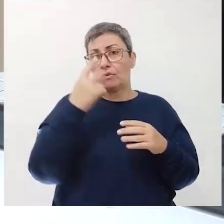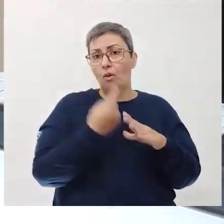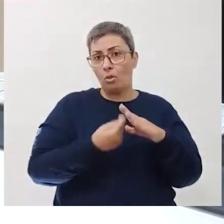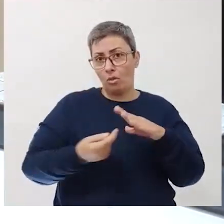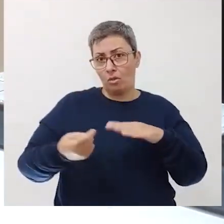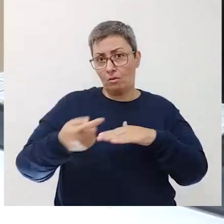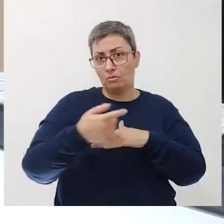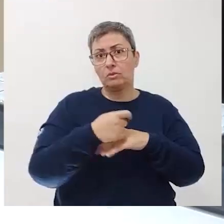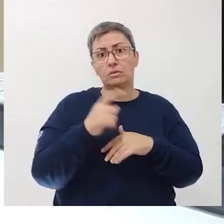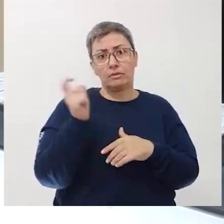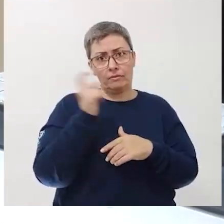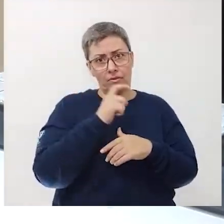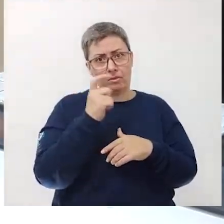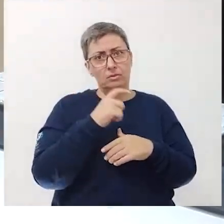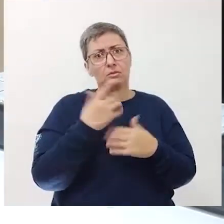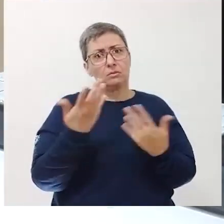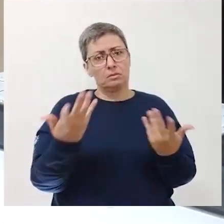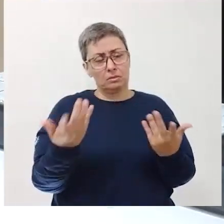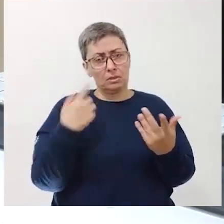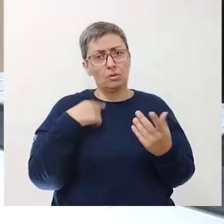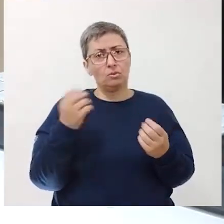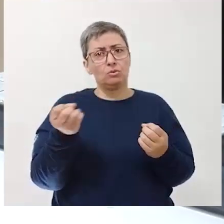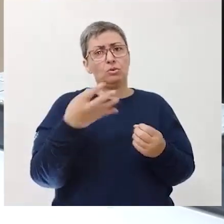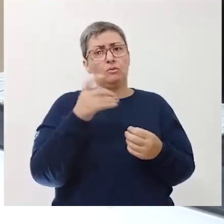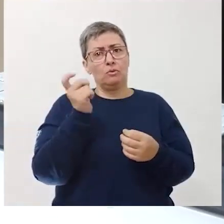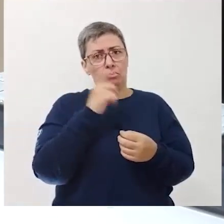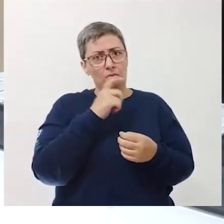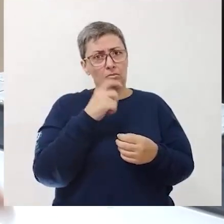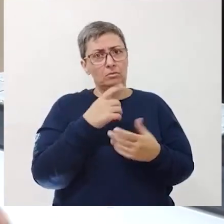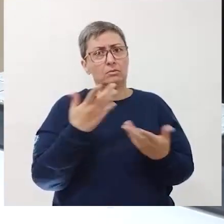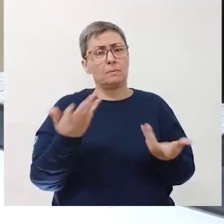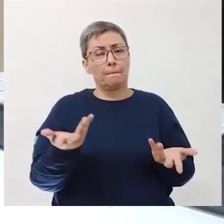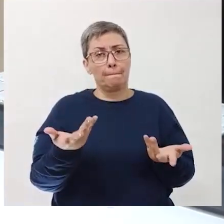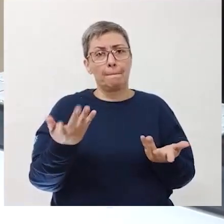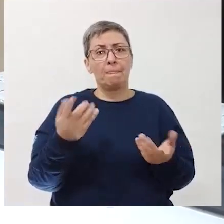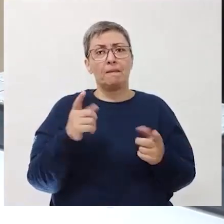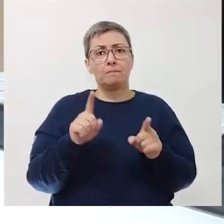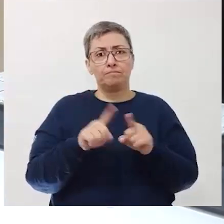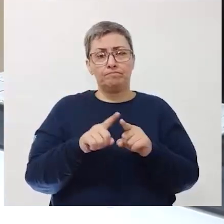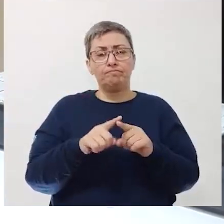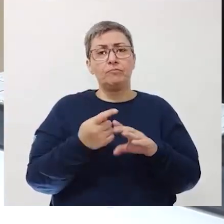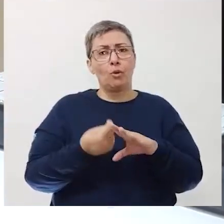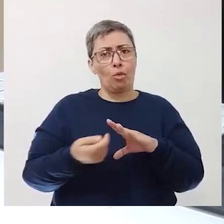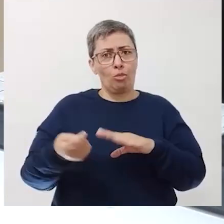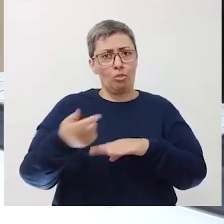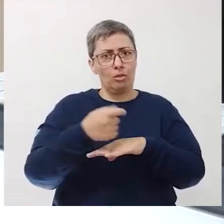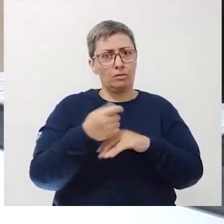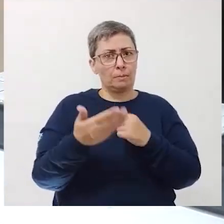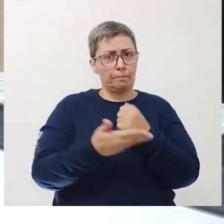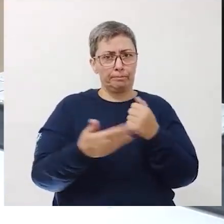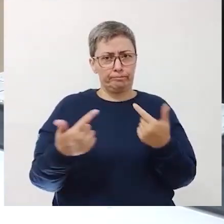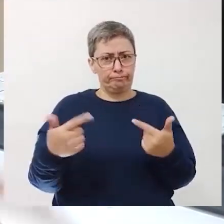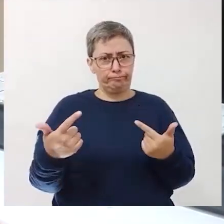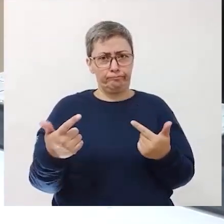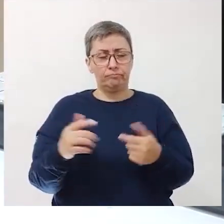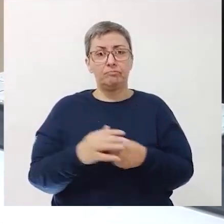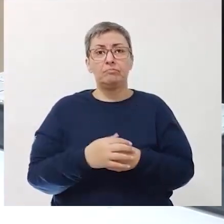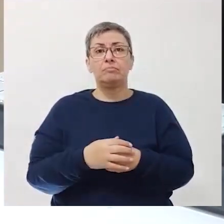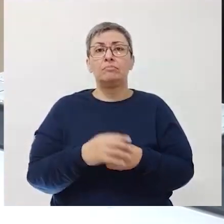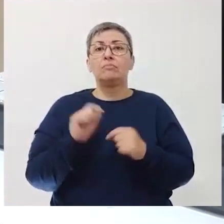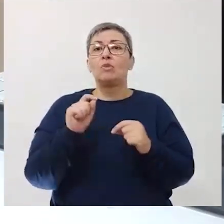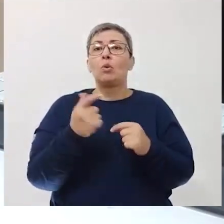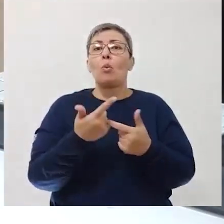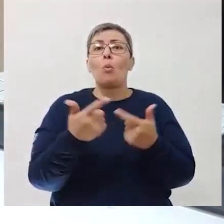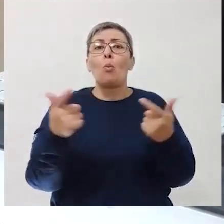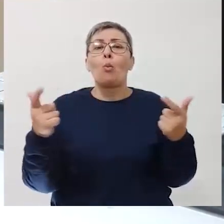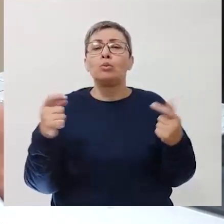Lembrando que fake news são notícias falsas, aí novidades falsas, né, mentirosas, sem base,